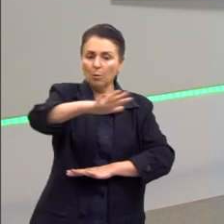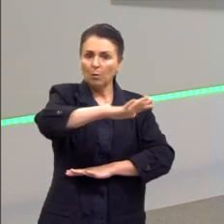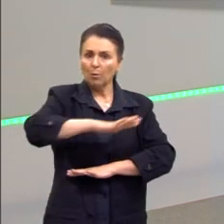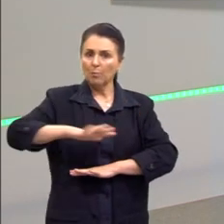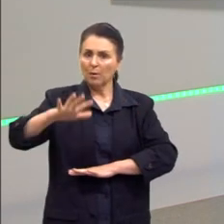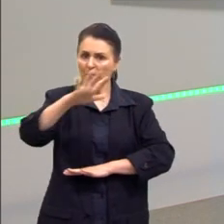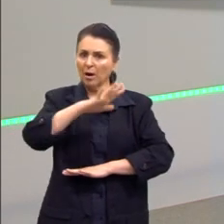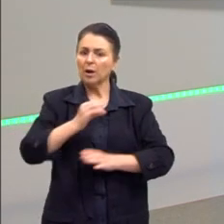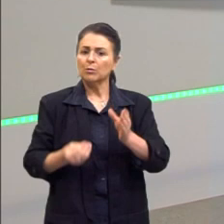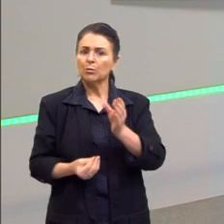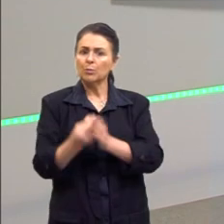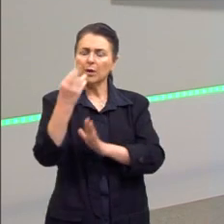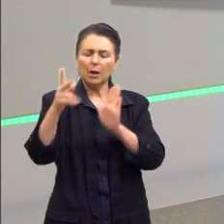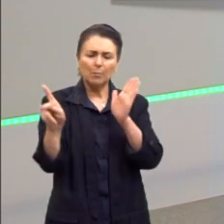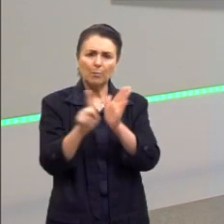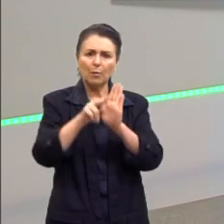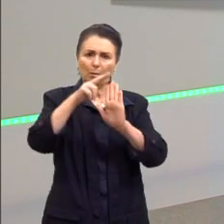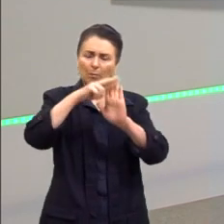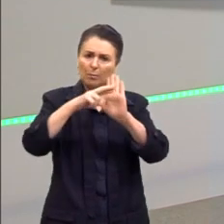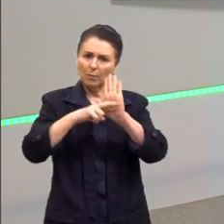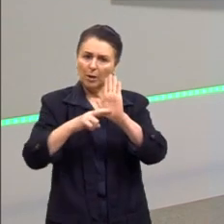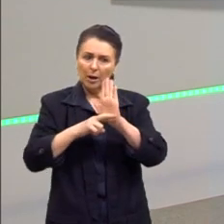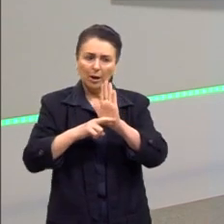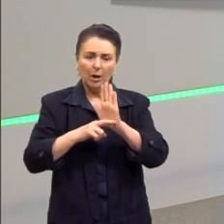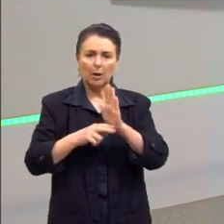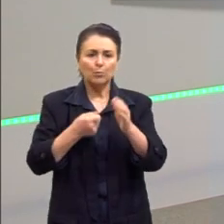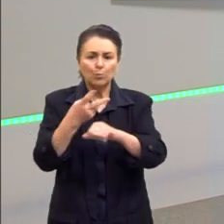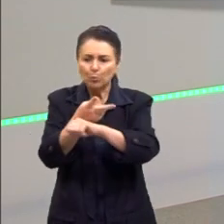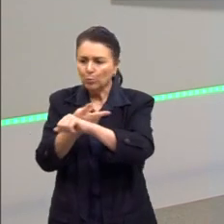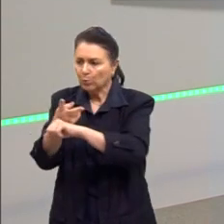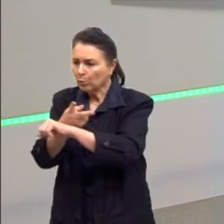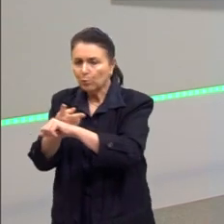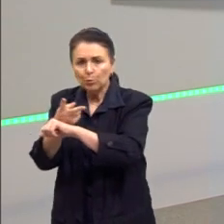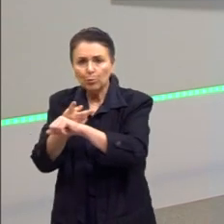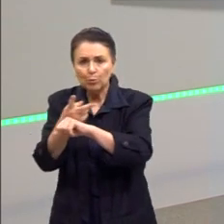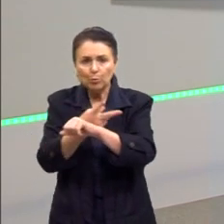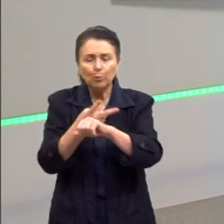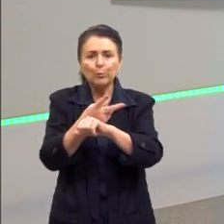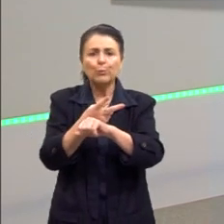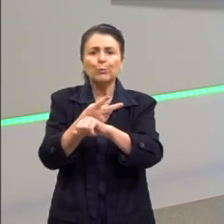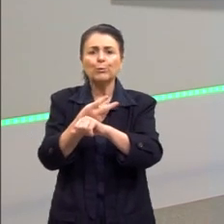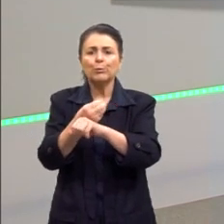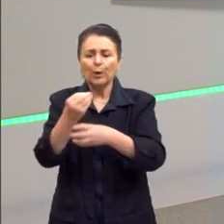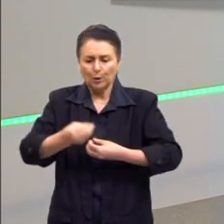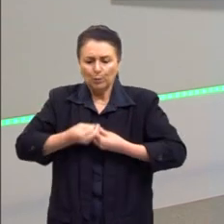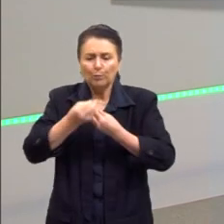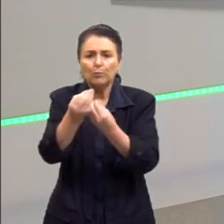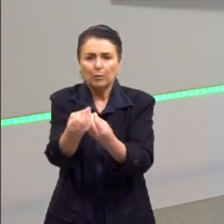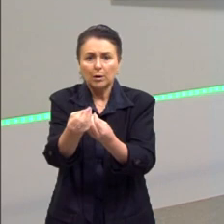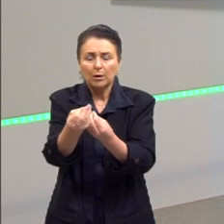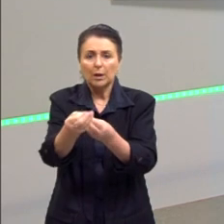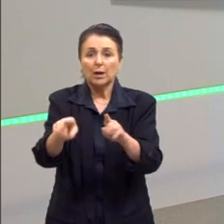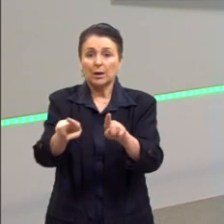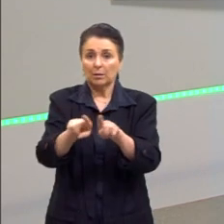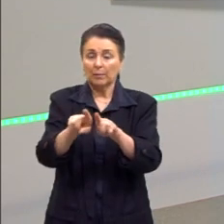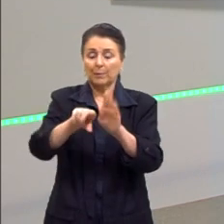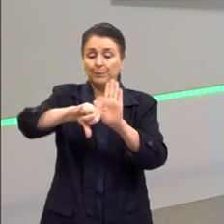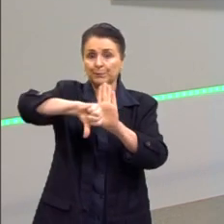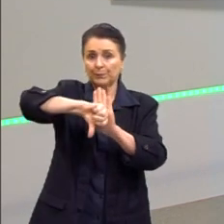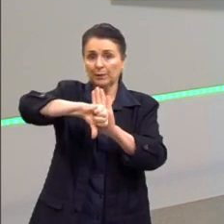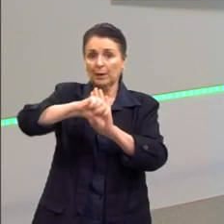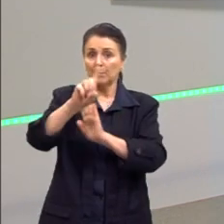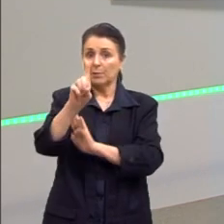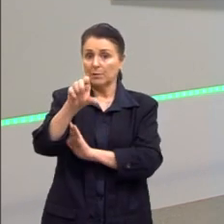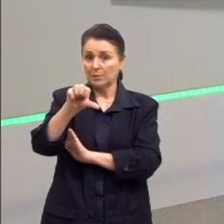livremente, pela oferta e pela demanda, pela concorrência. E a crise de 1929 é um pouco também a crise do